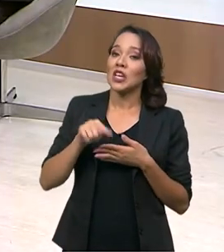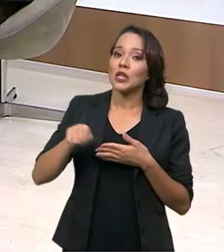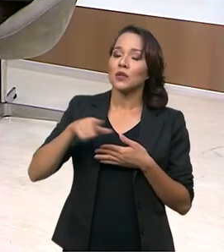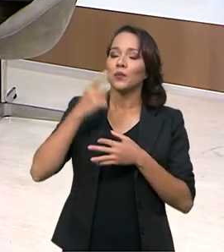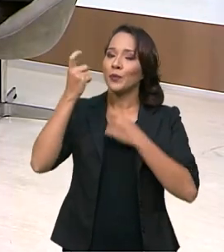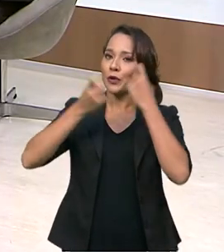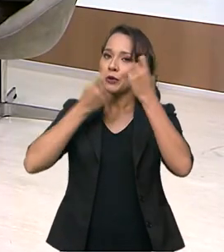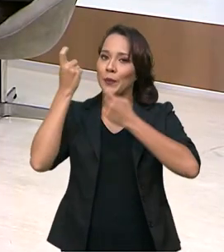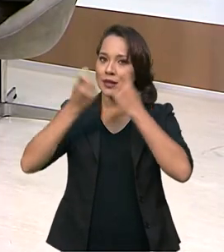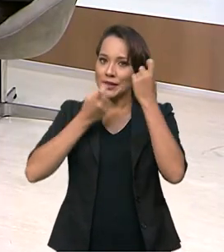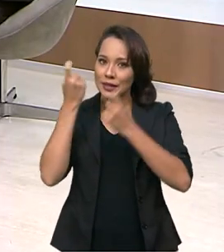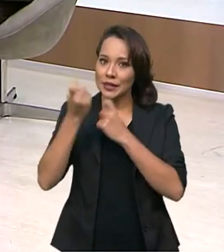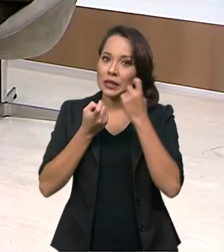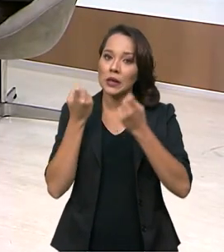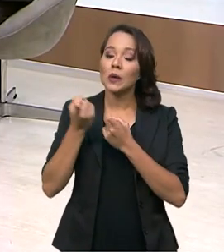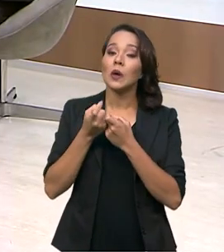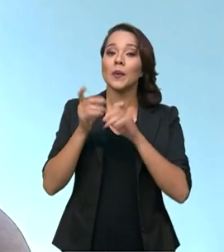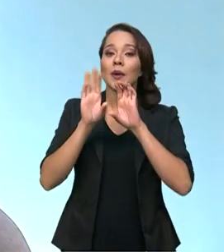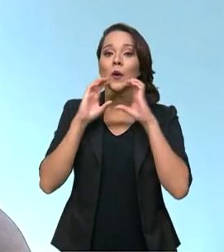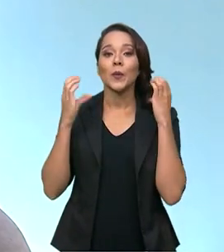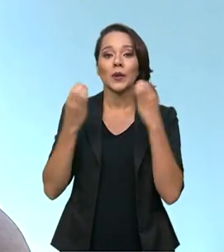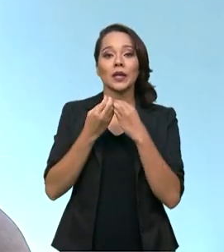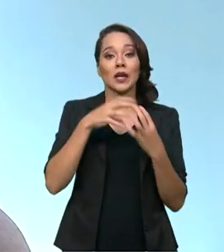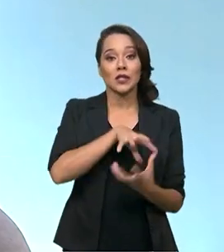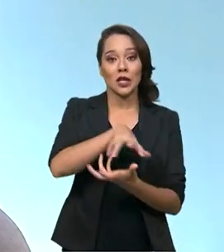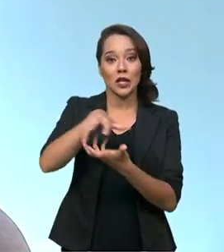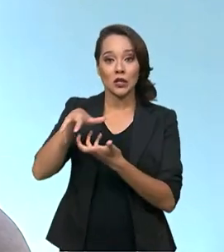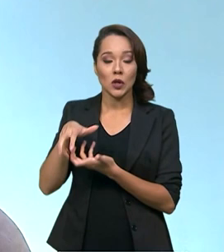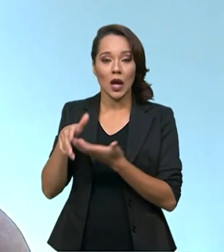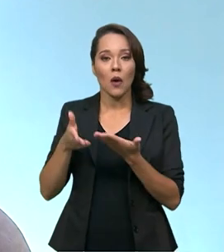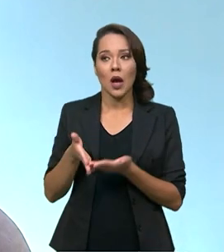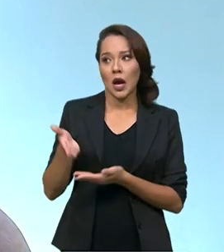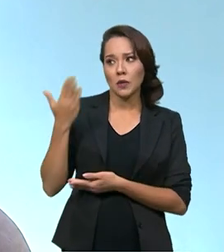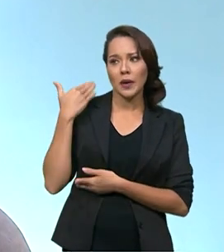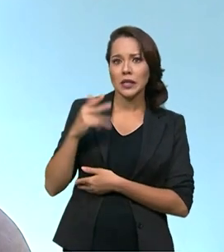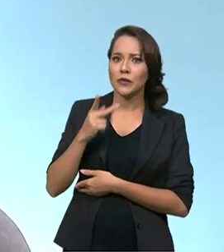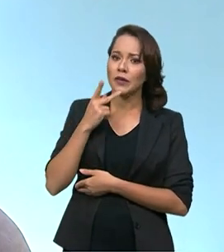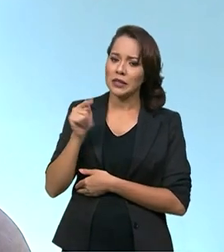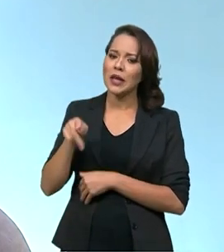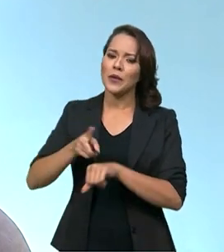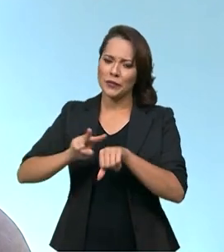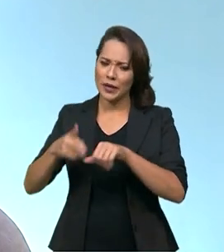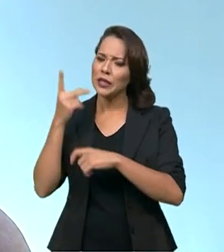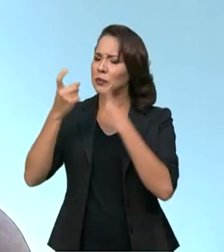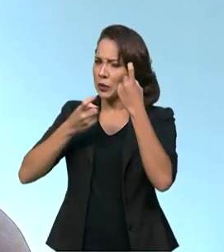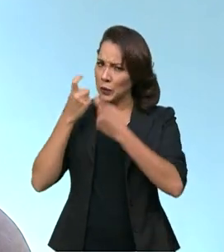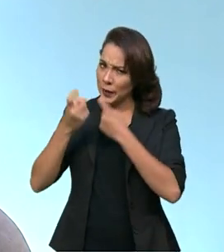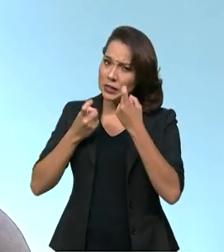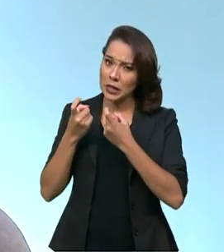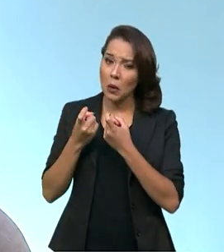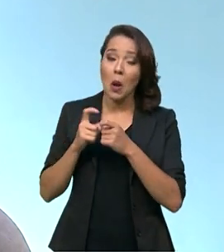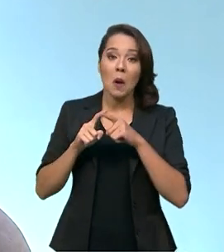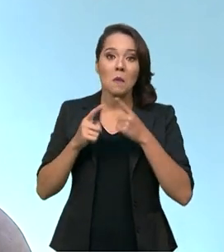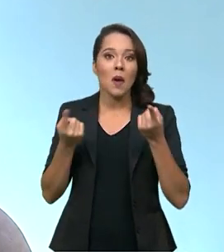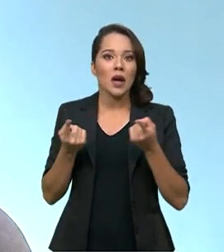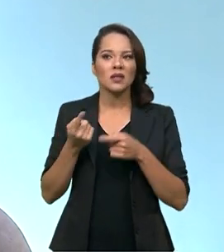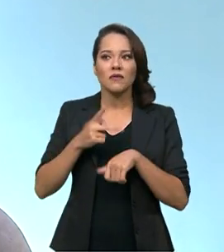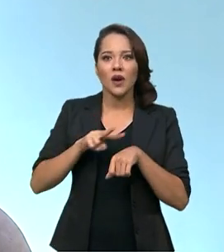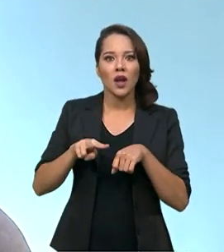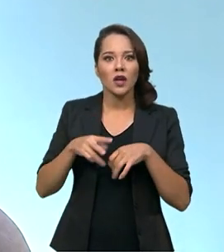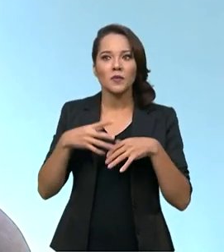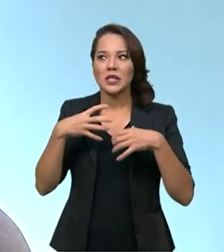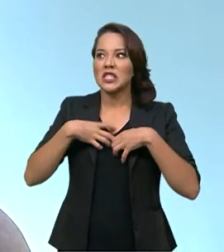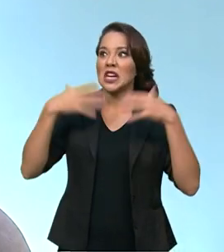preocupação para a comunidade internacional. E eu, na época, falei que uma variante de preocupação não é uma variante